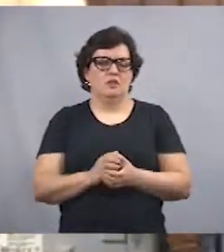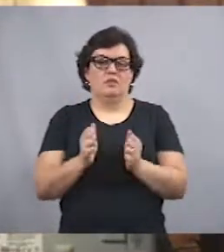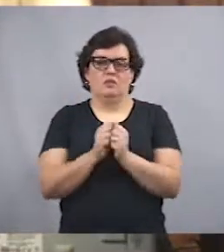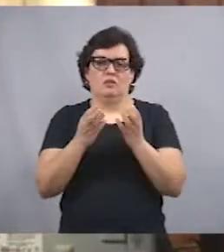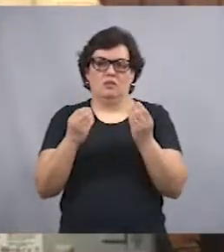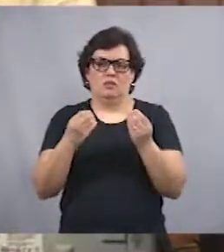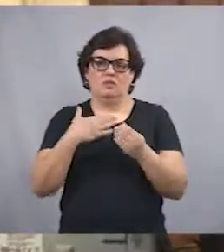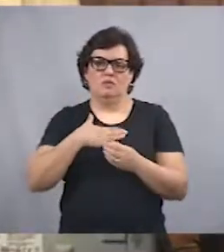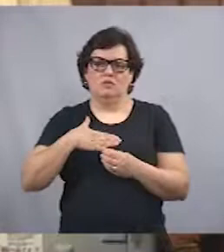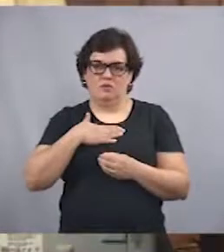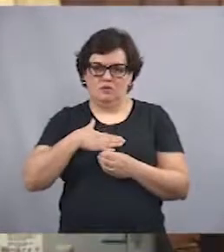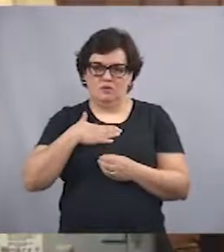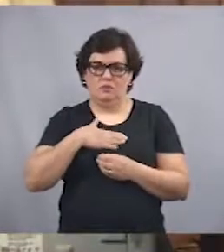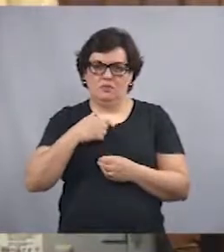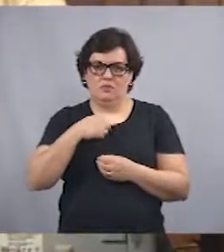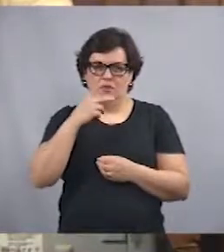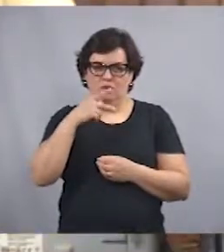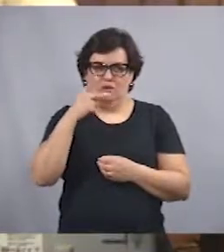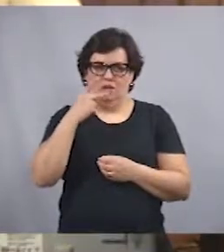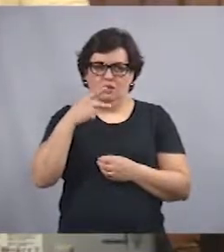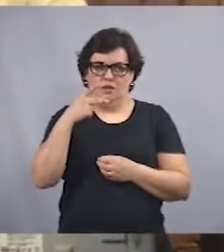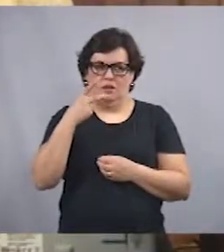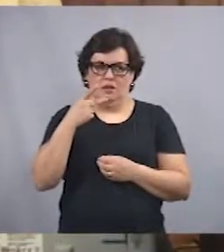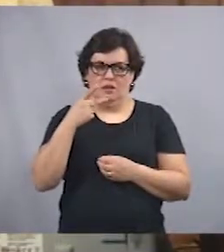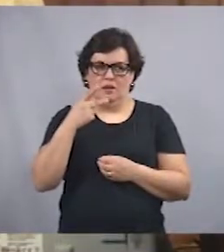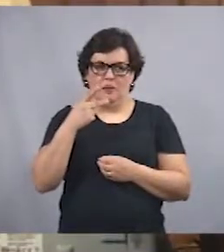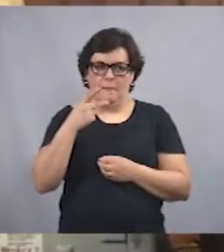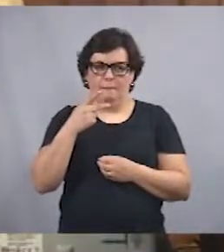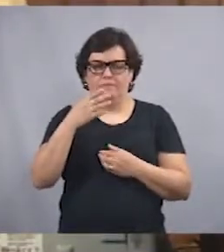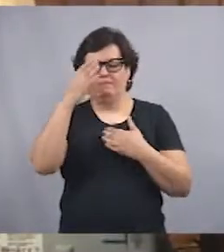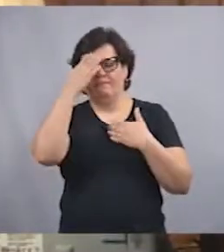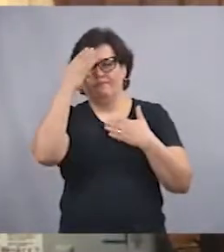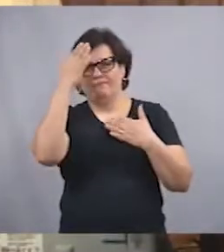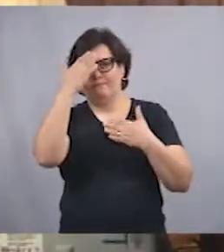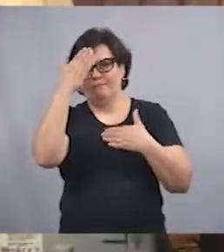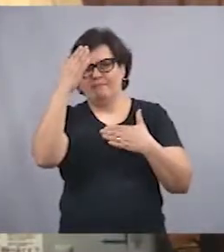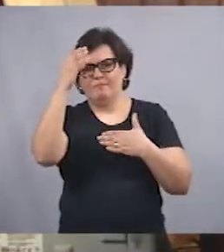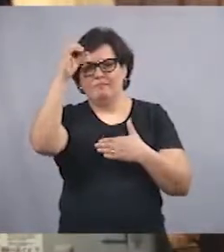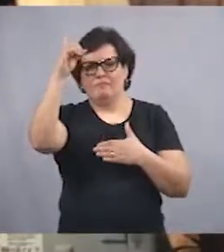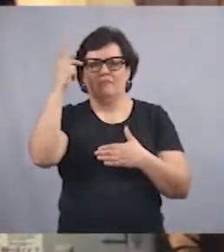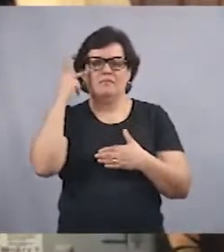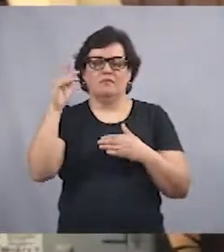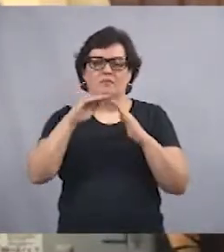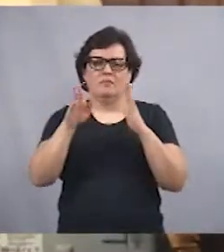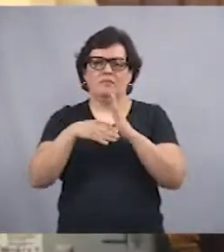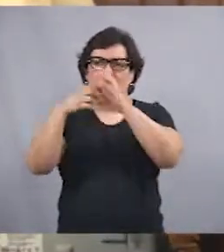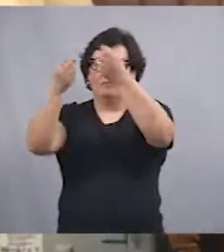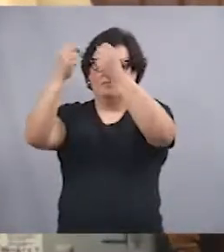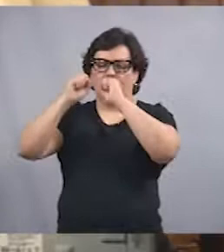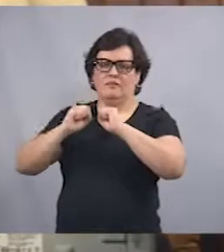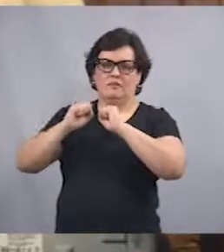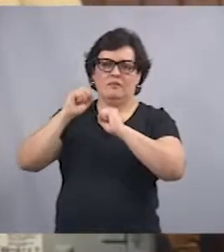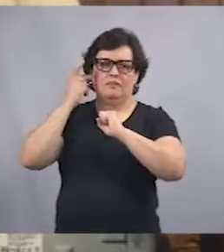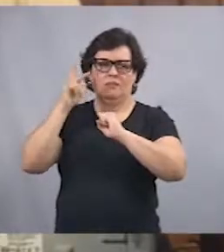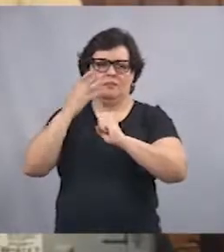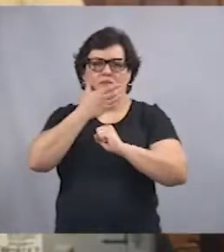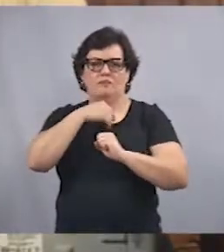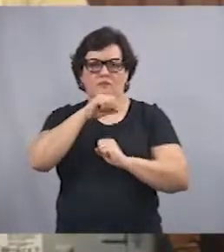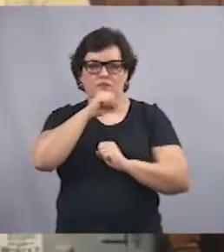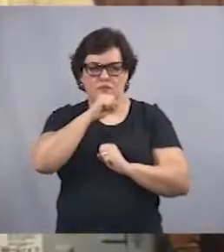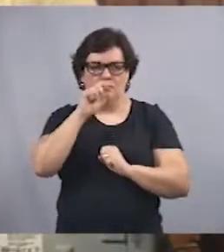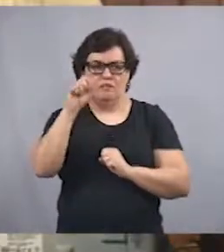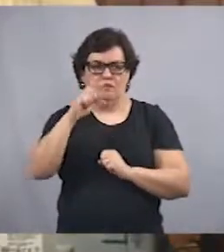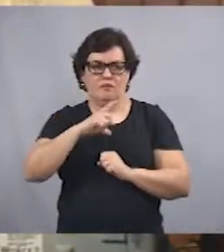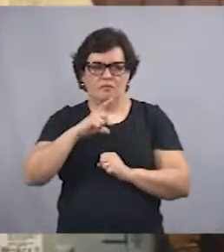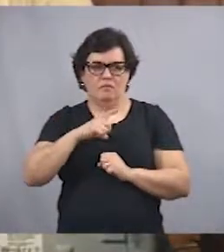muito prazer, eu digo, eu rendo graças a Deus por tudo que me concedeu. Pelos pais que tive,